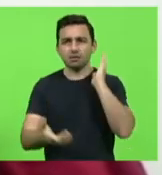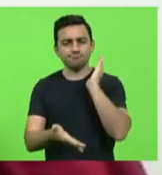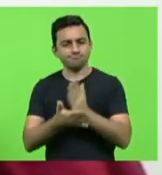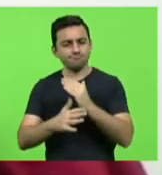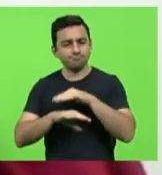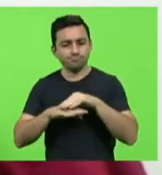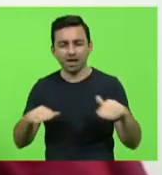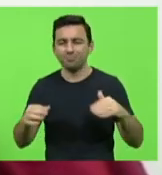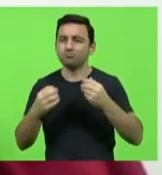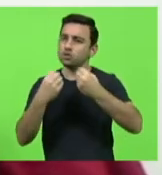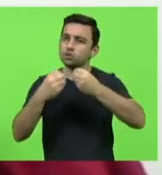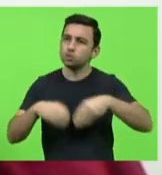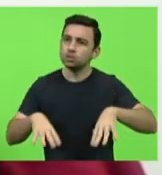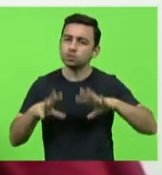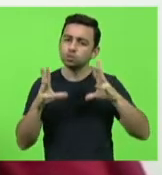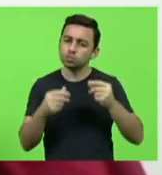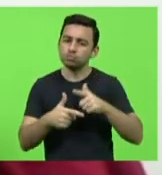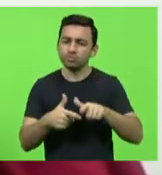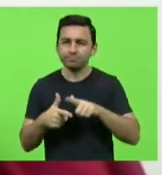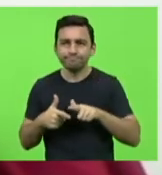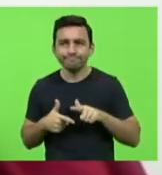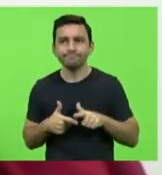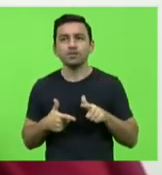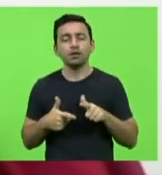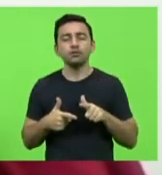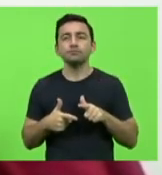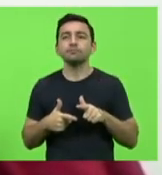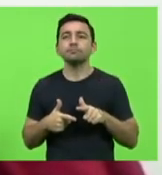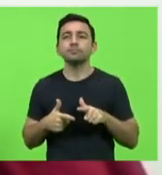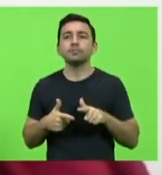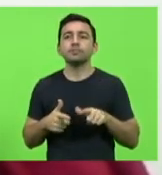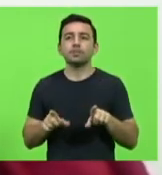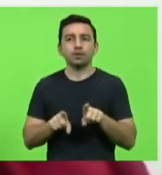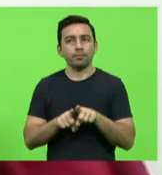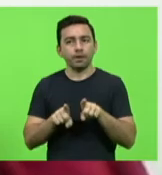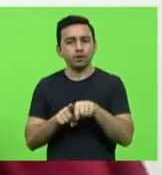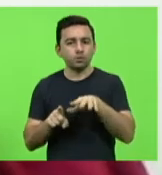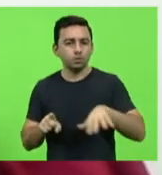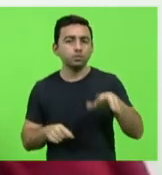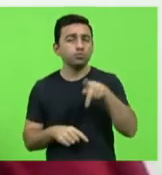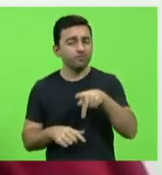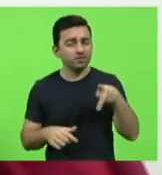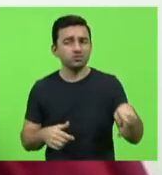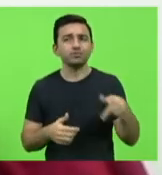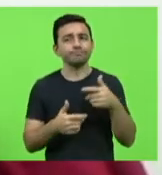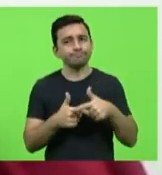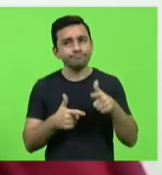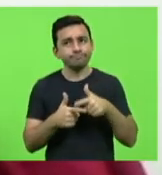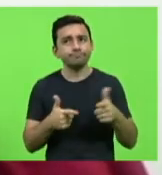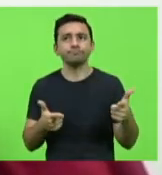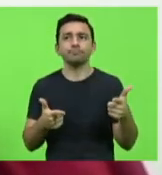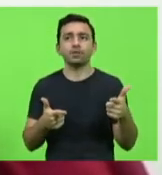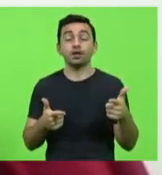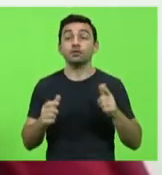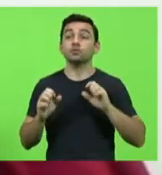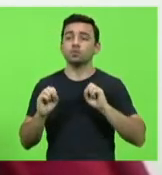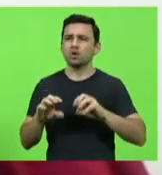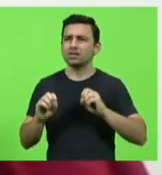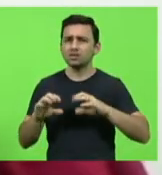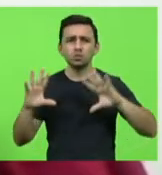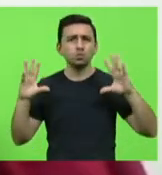prejuízos acarretam para nossos estudantes e para nossos professores, para a educação como um todo,